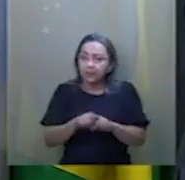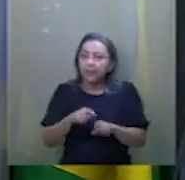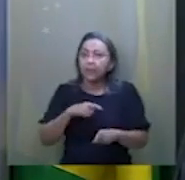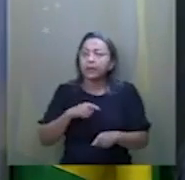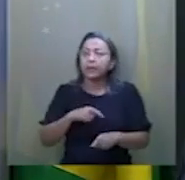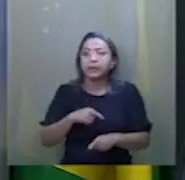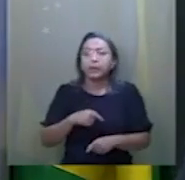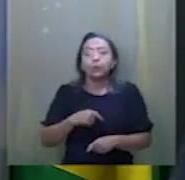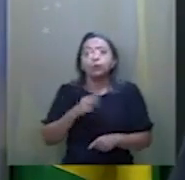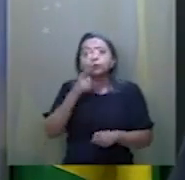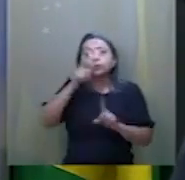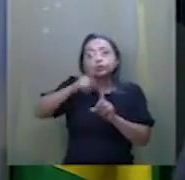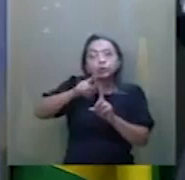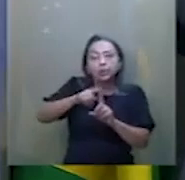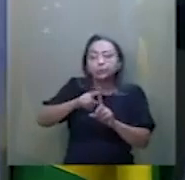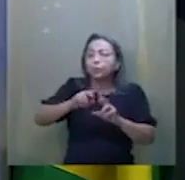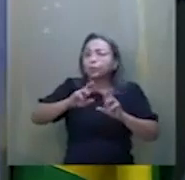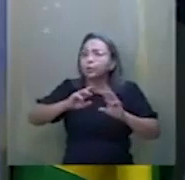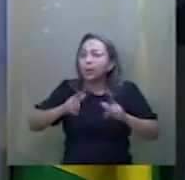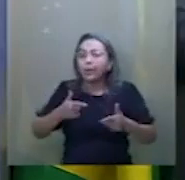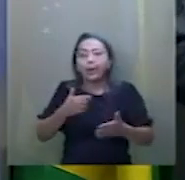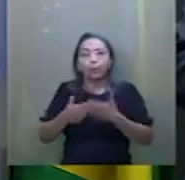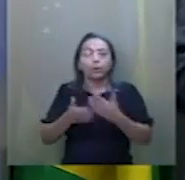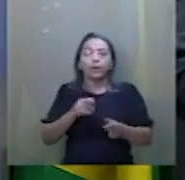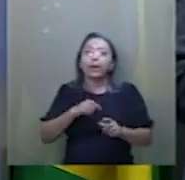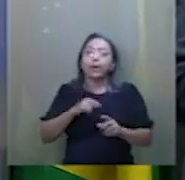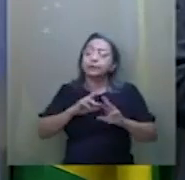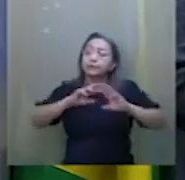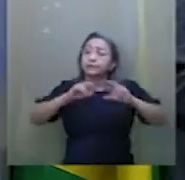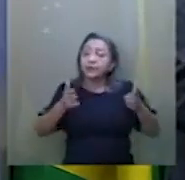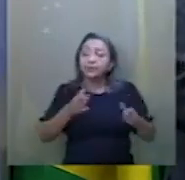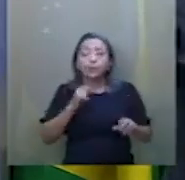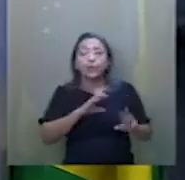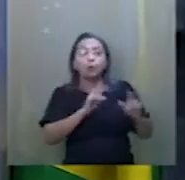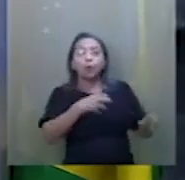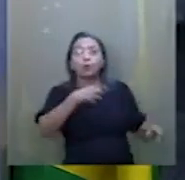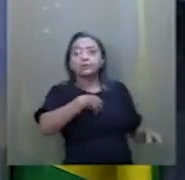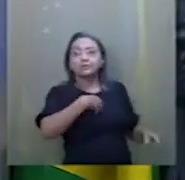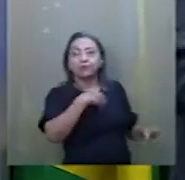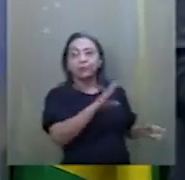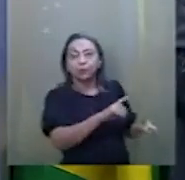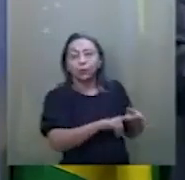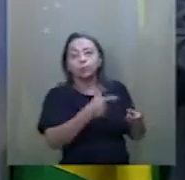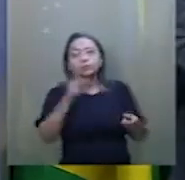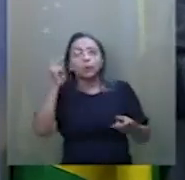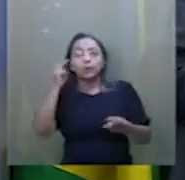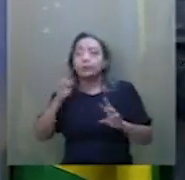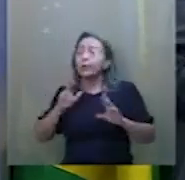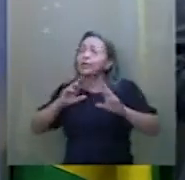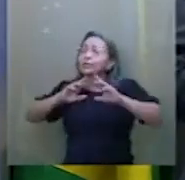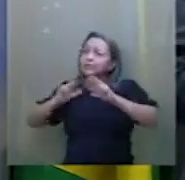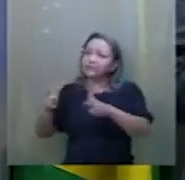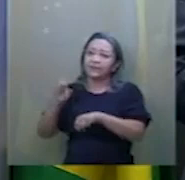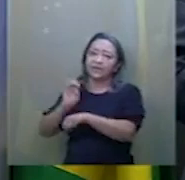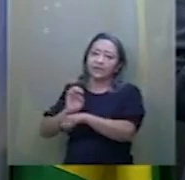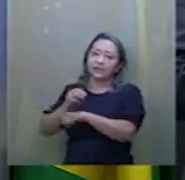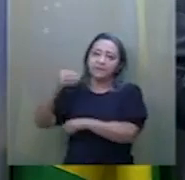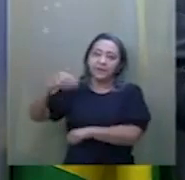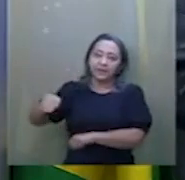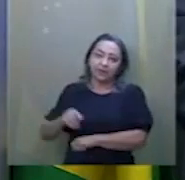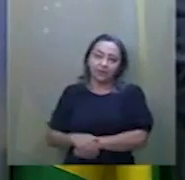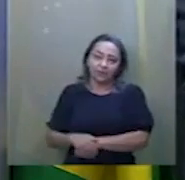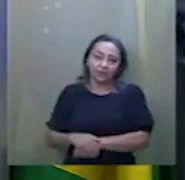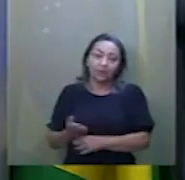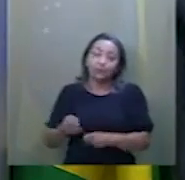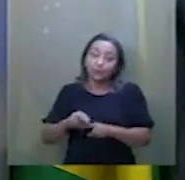casco não é como o casco qualquer, como é na travessia de Salvador para Itaparica, ou então em São Paulo. É diferente a do Maranhão. De tal